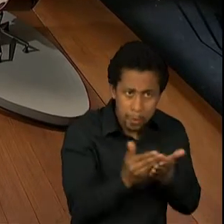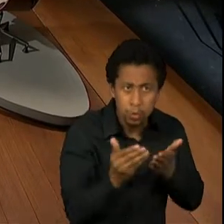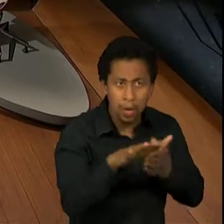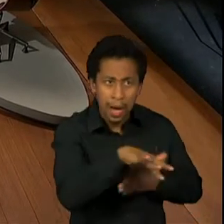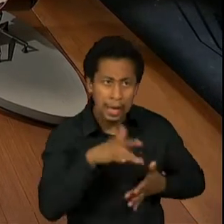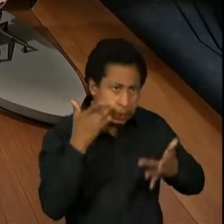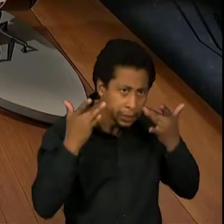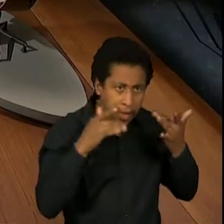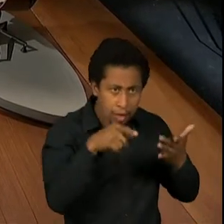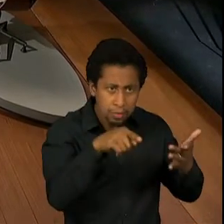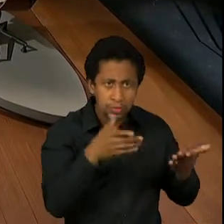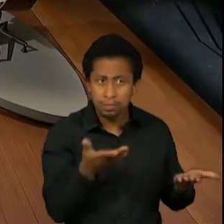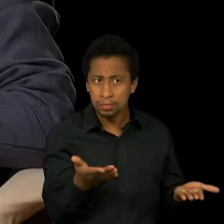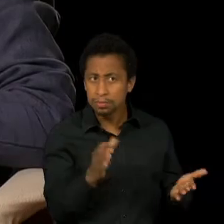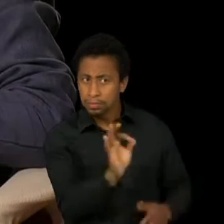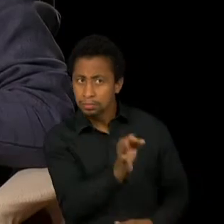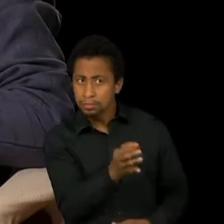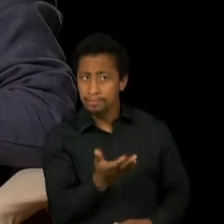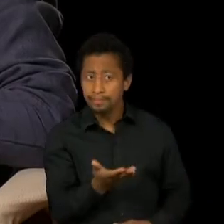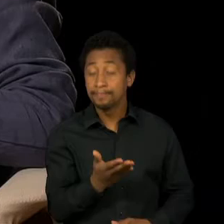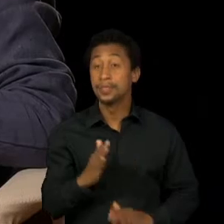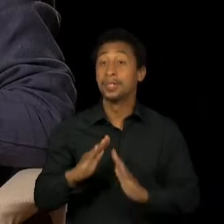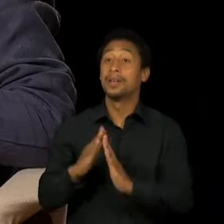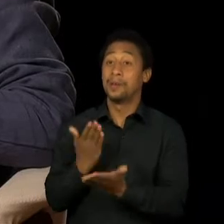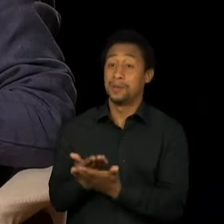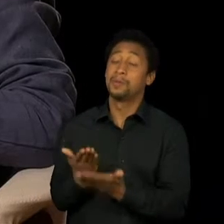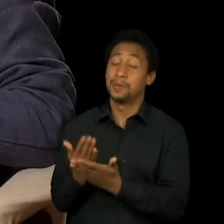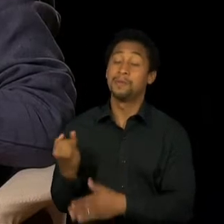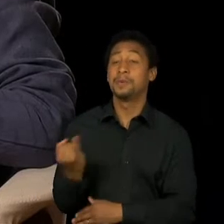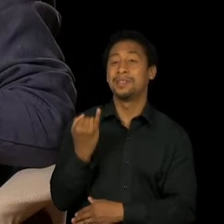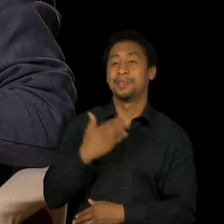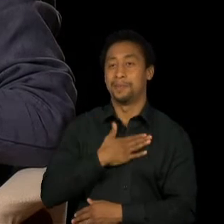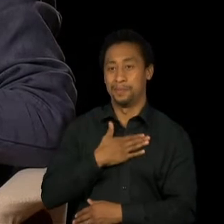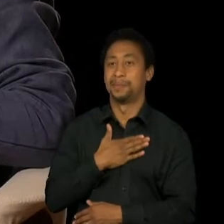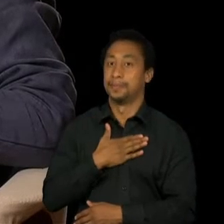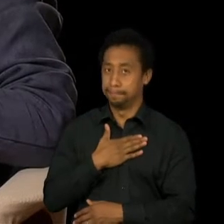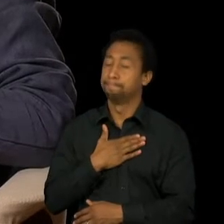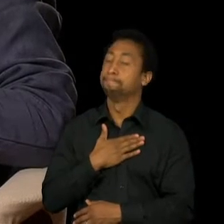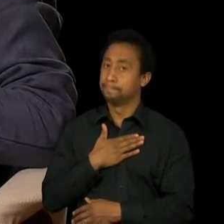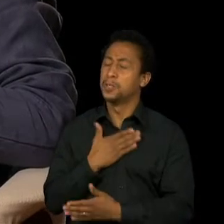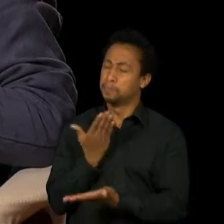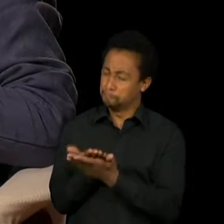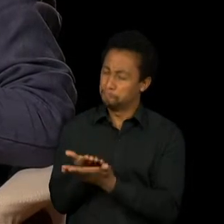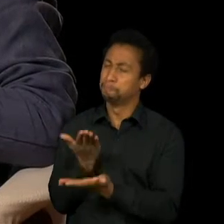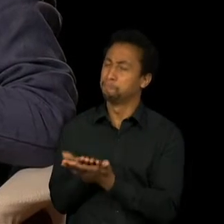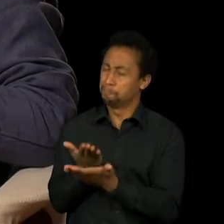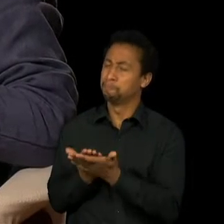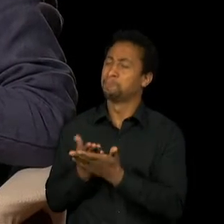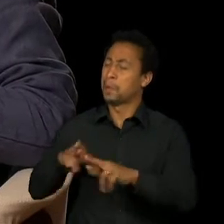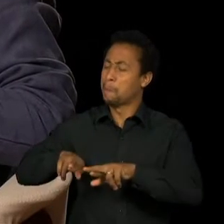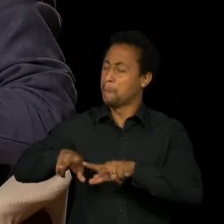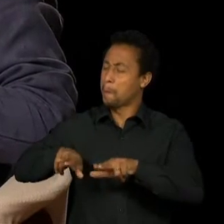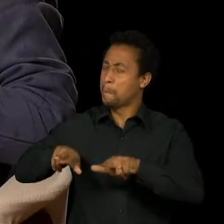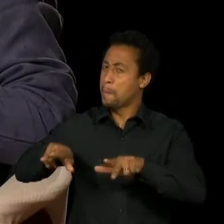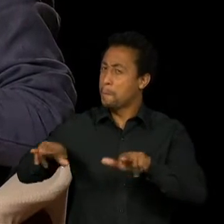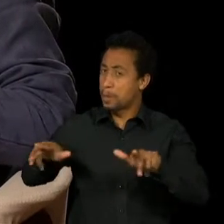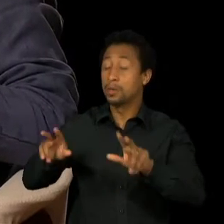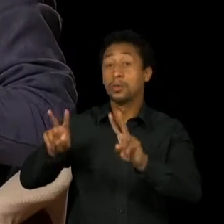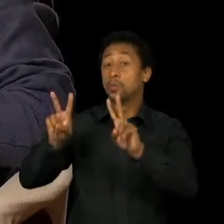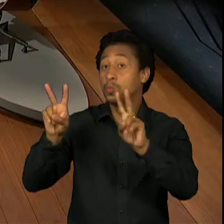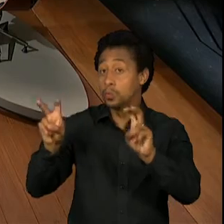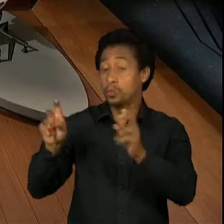foi muito importante para mim. E eu tive uma formação lá bastante ampla, na parte principalmente de